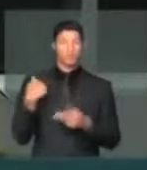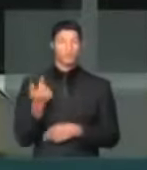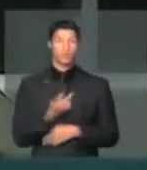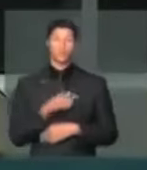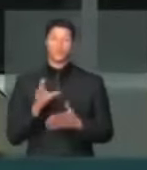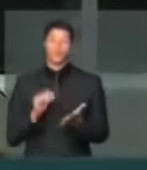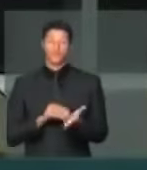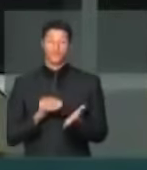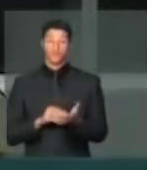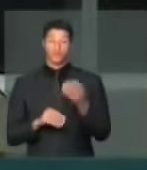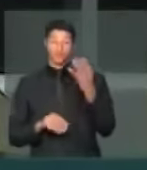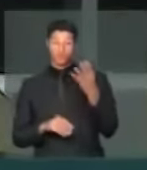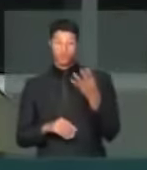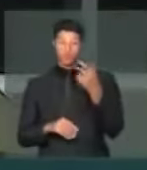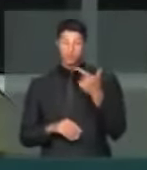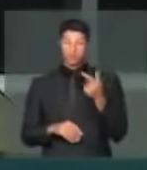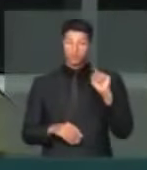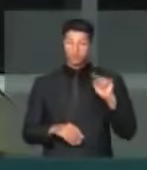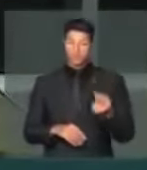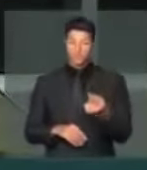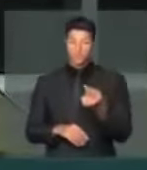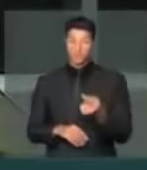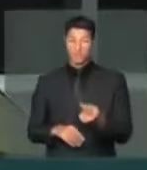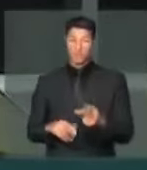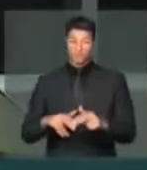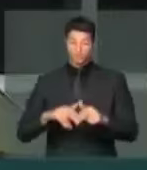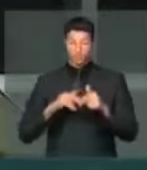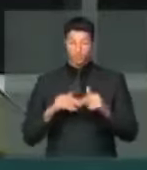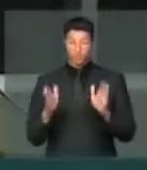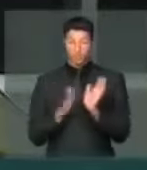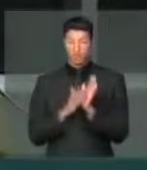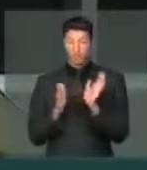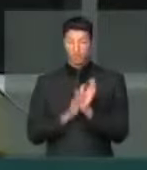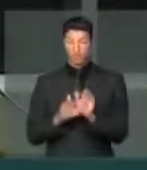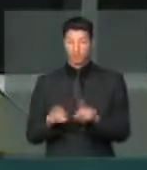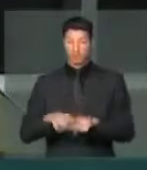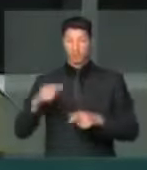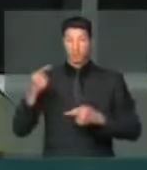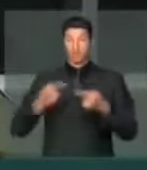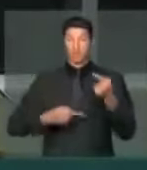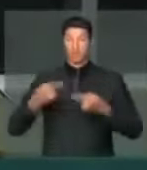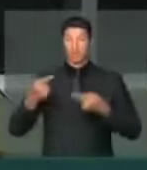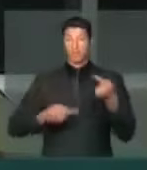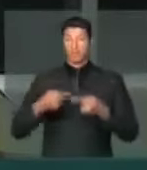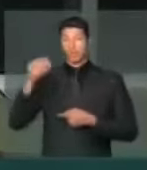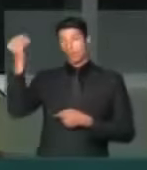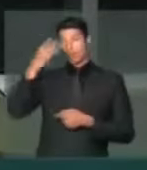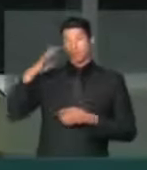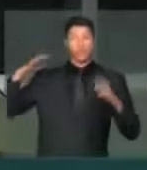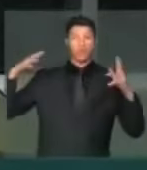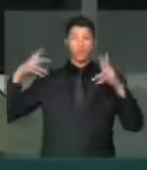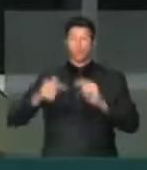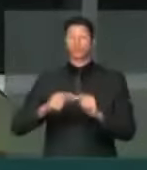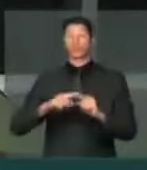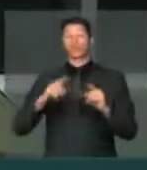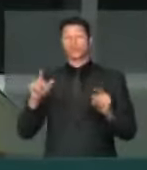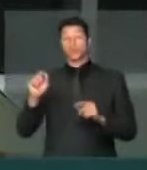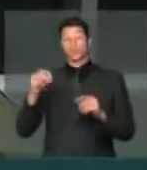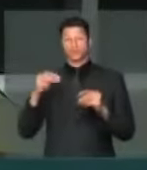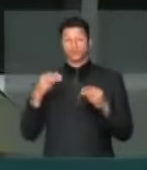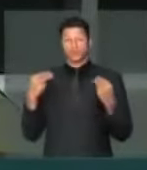nós estamos faltando 42 mil ligações, portanto, parabenizar essa política do Luz para Todos, mas que